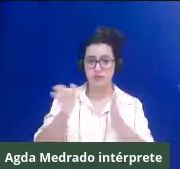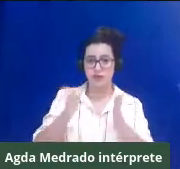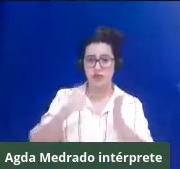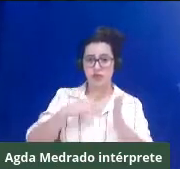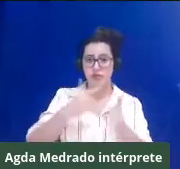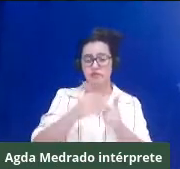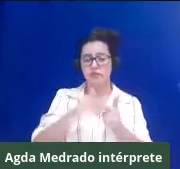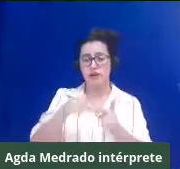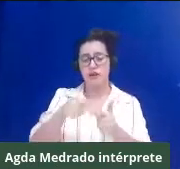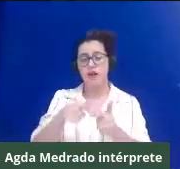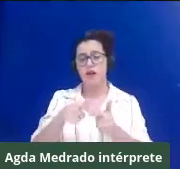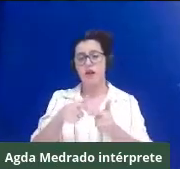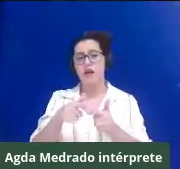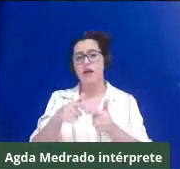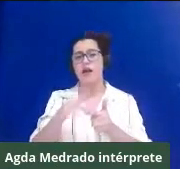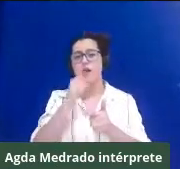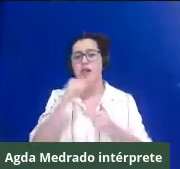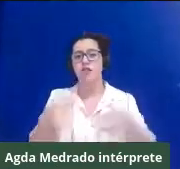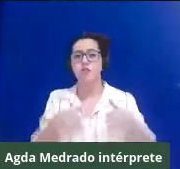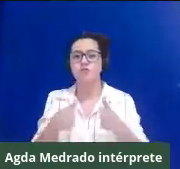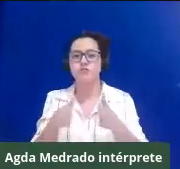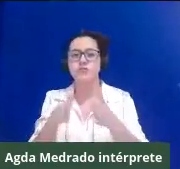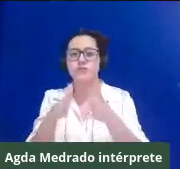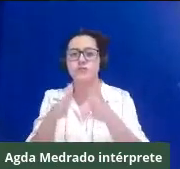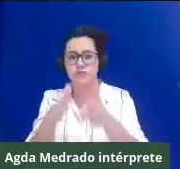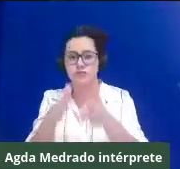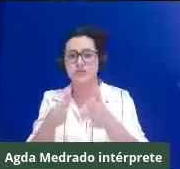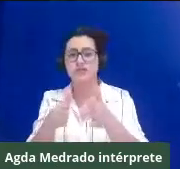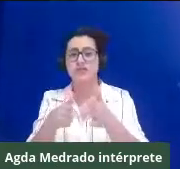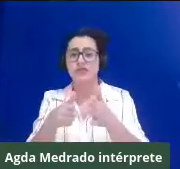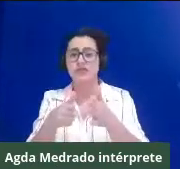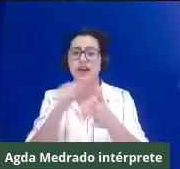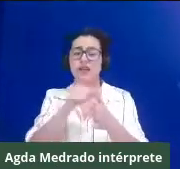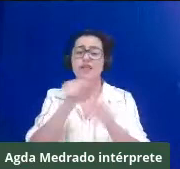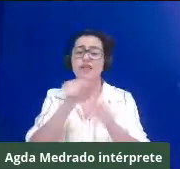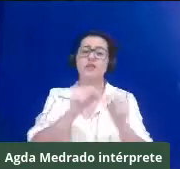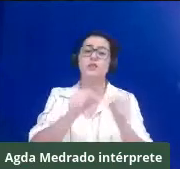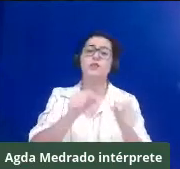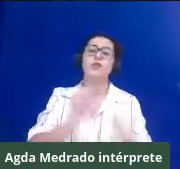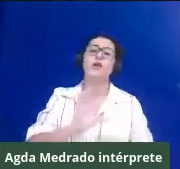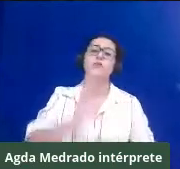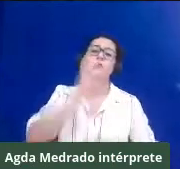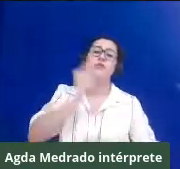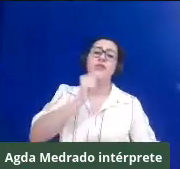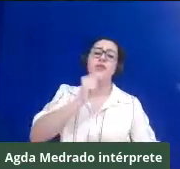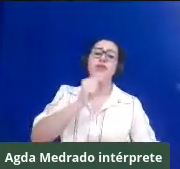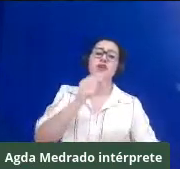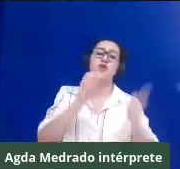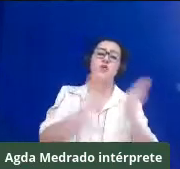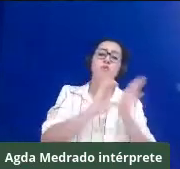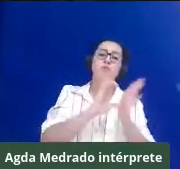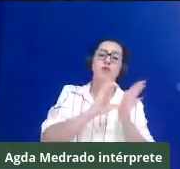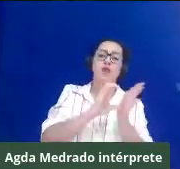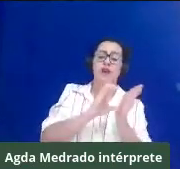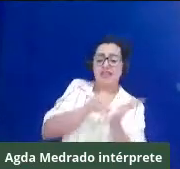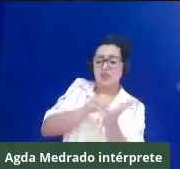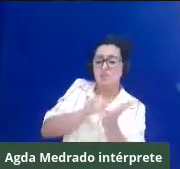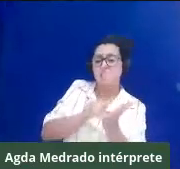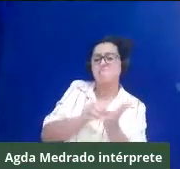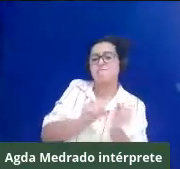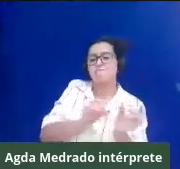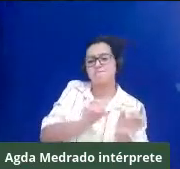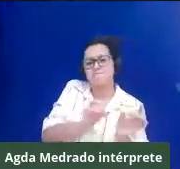comunidade quilombola passou a ser expulsa pelo fazendeiro local, do Carlos Bonfim, de uma área que era da